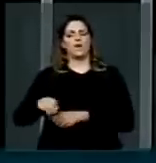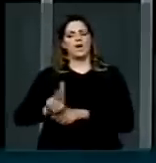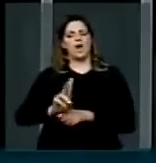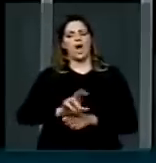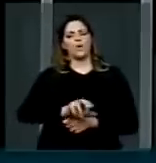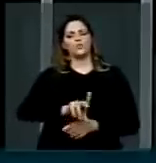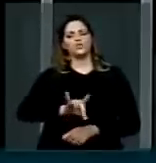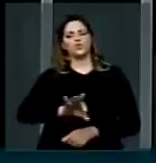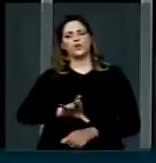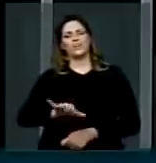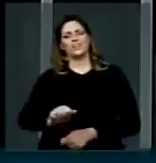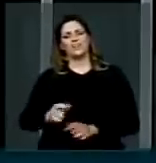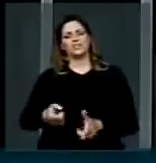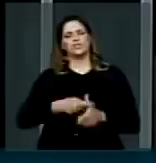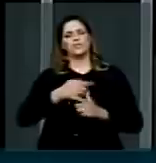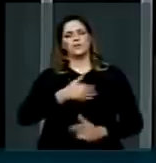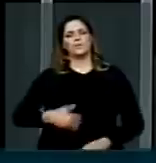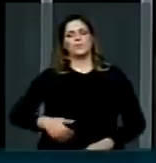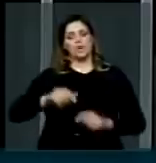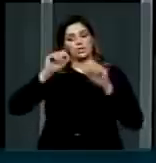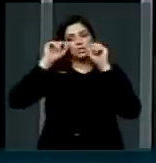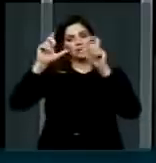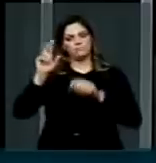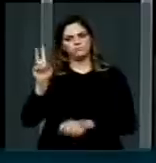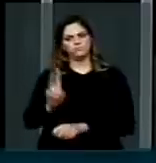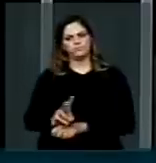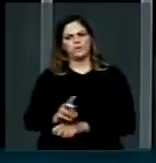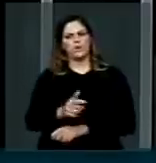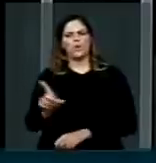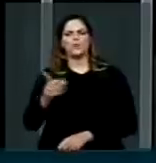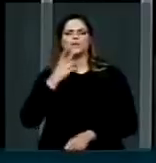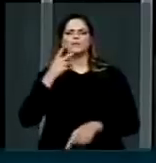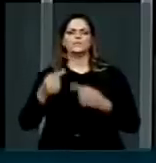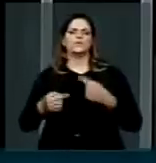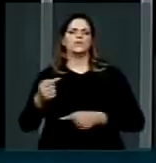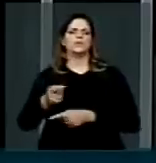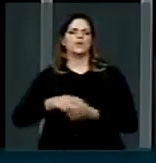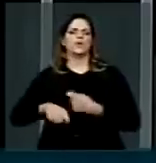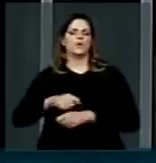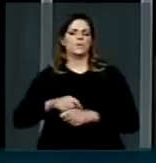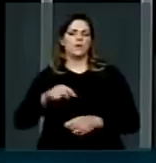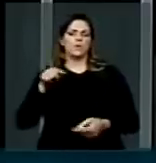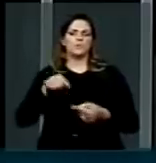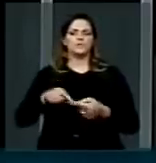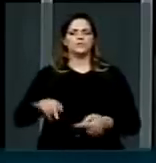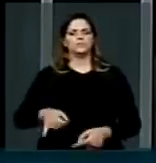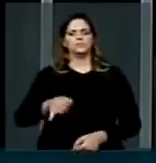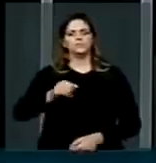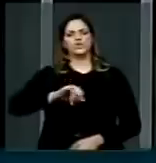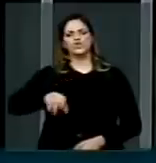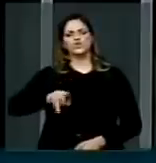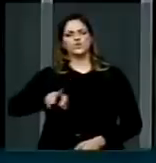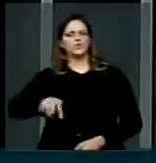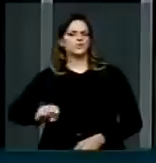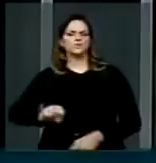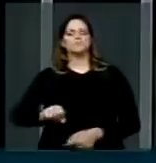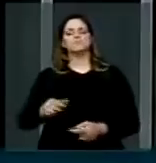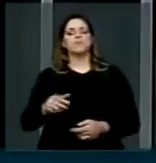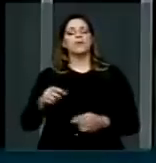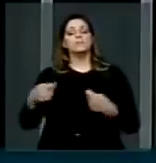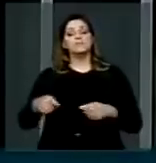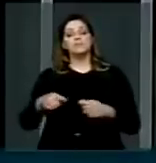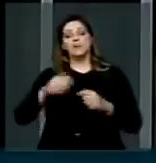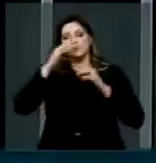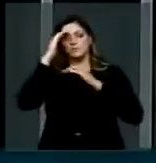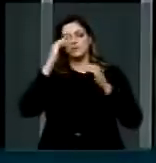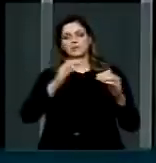dívida pública brasileira, uma outra política econômica em que as metas de inflação e de juros estejam subordinadas a